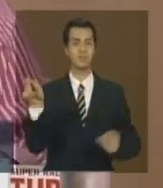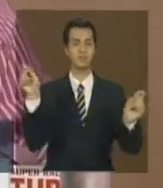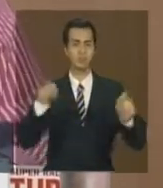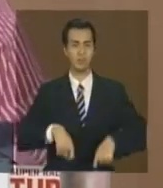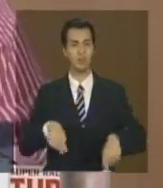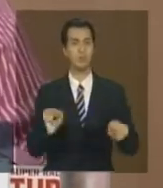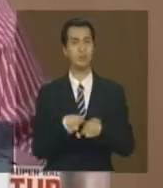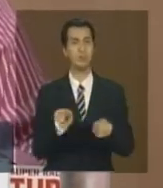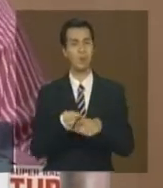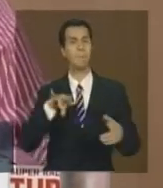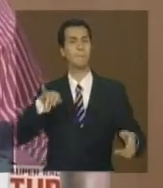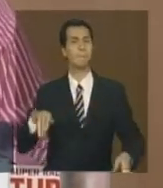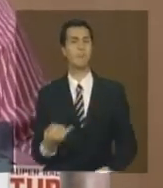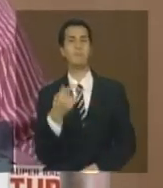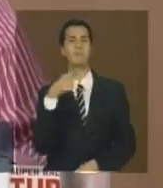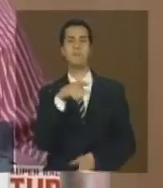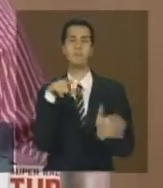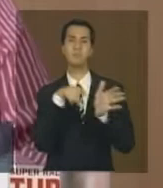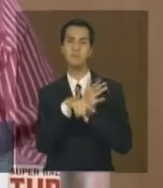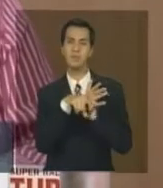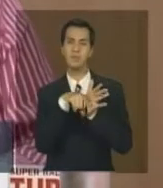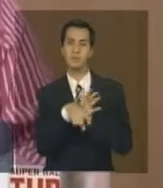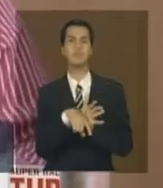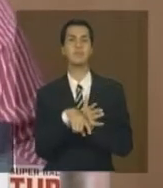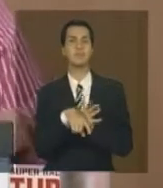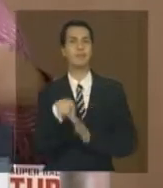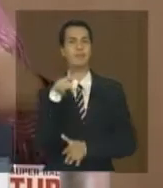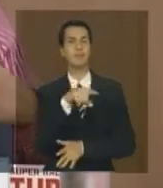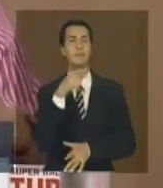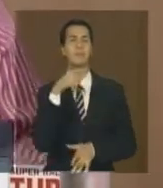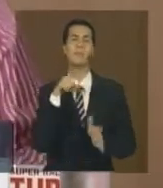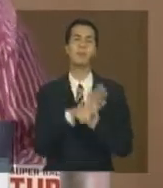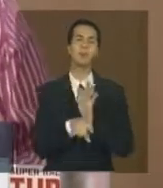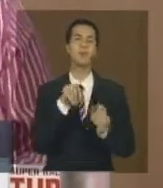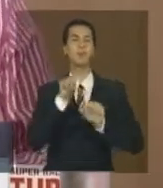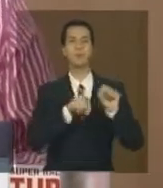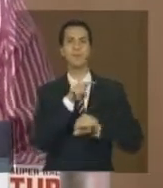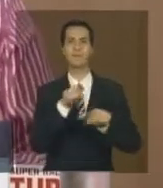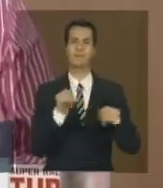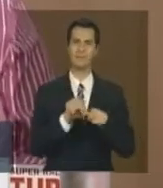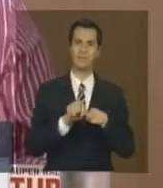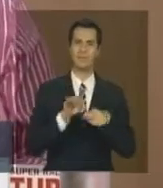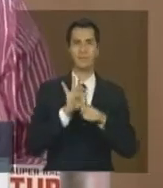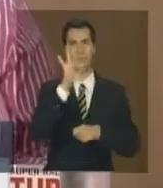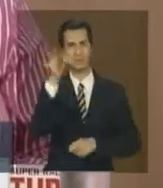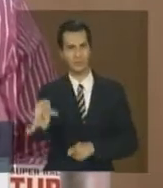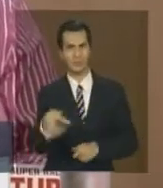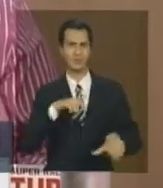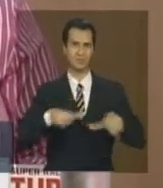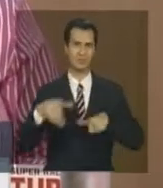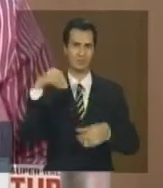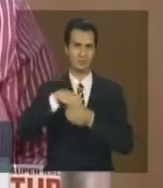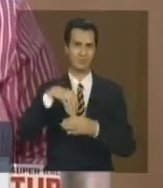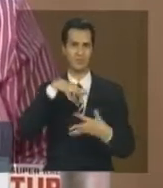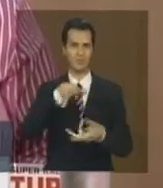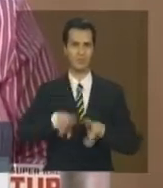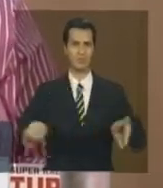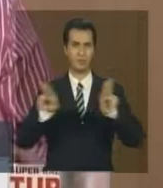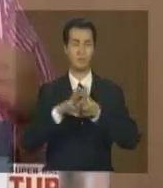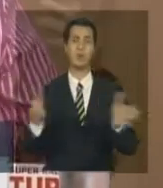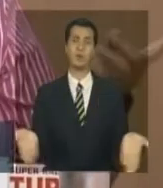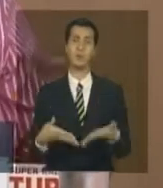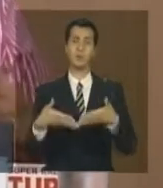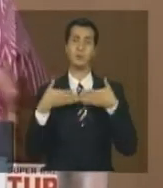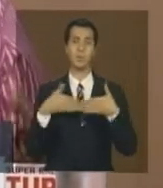empregá-lo cobrando o que ele vai fazer na CDB, o que ele vai cobrar do Brasil, enfim. Então, eu vou pedir ao Braulio para fazer uma apresentação